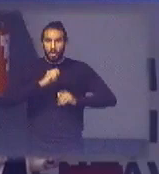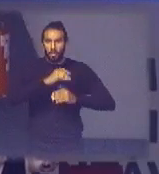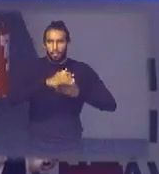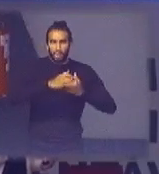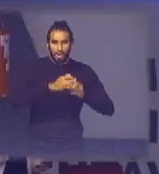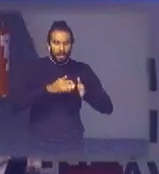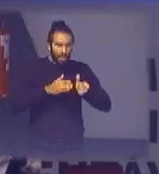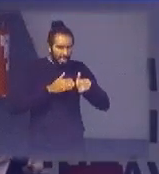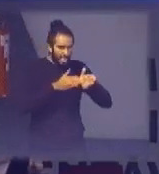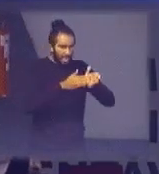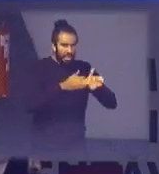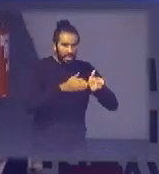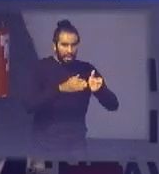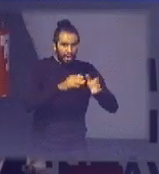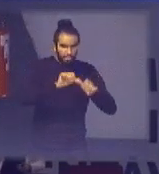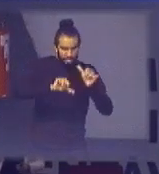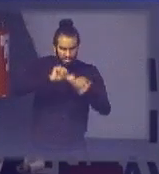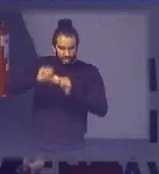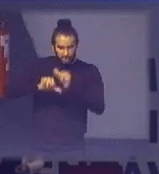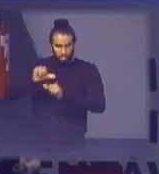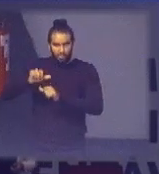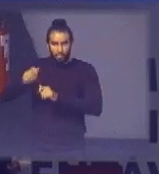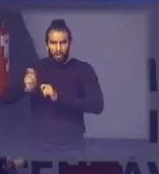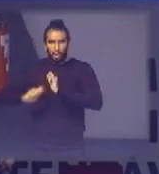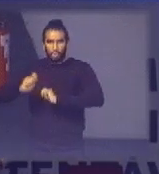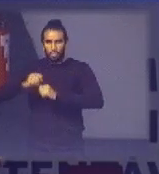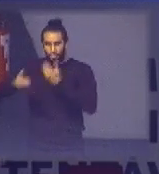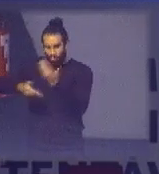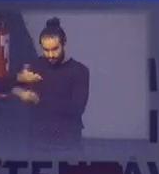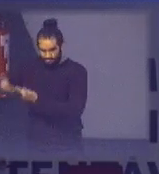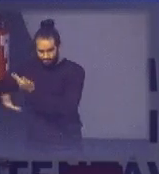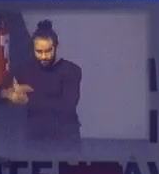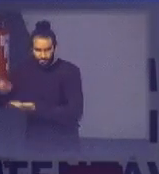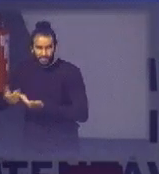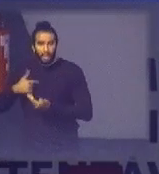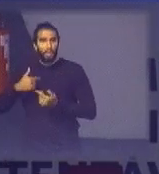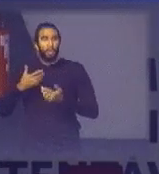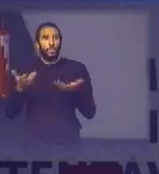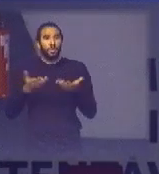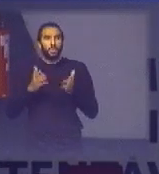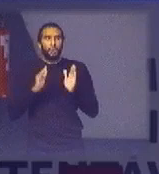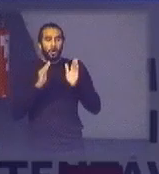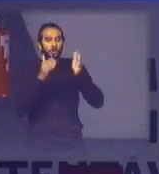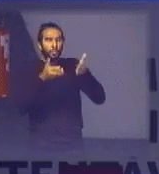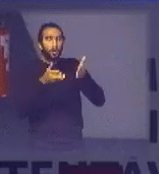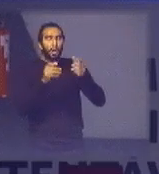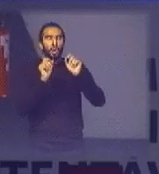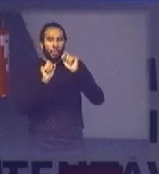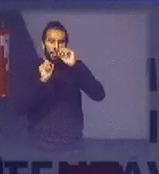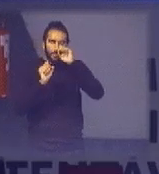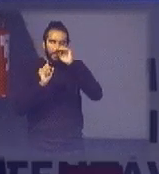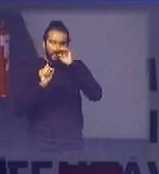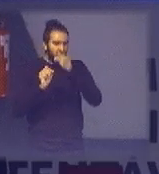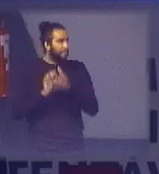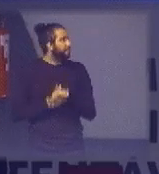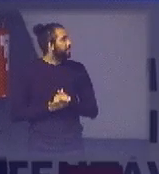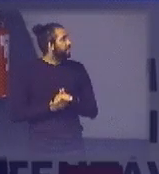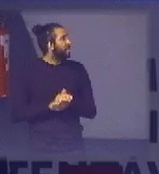por favor próximo no qual eu gostaria de enfatizar o reuso como a premissa